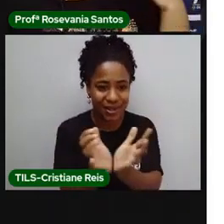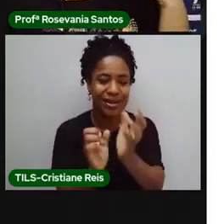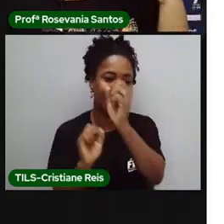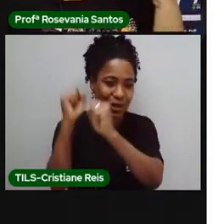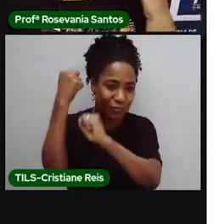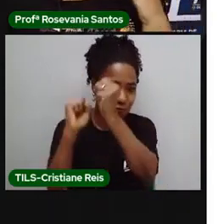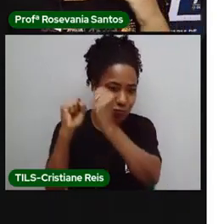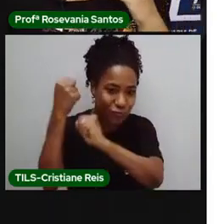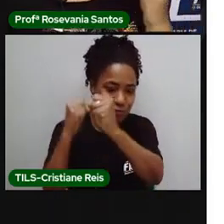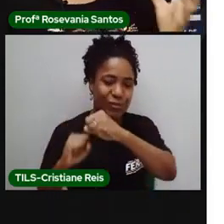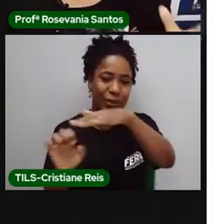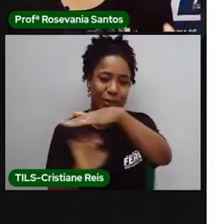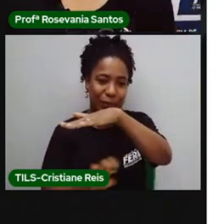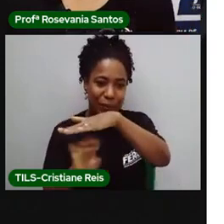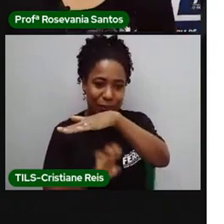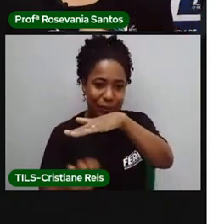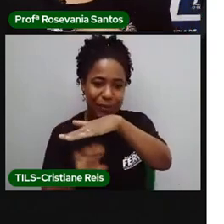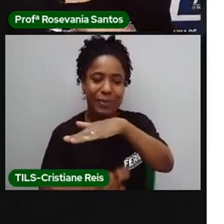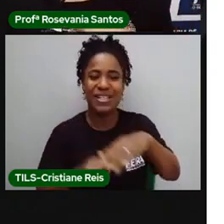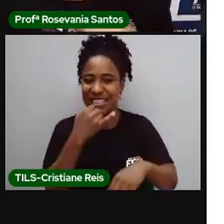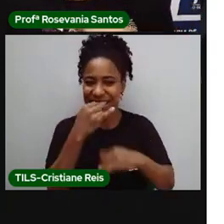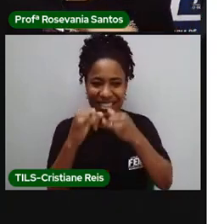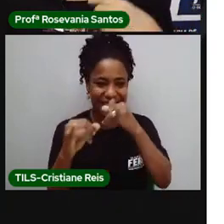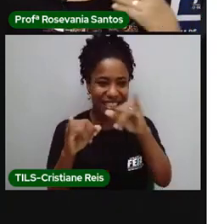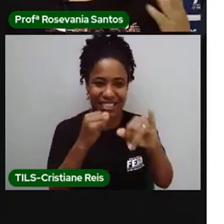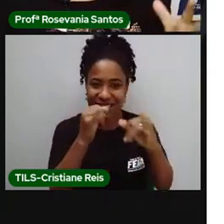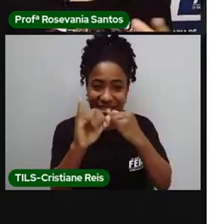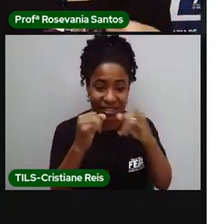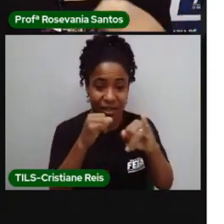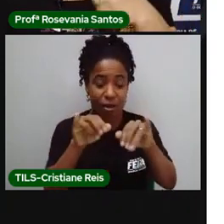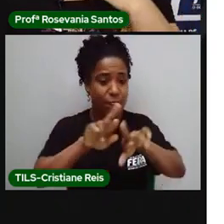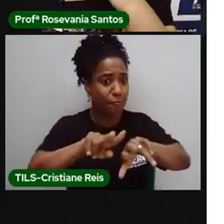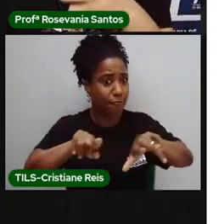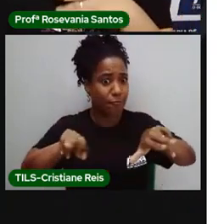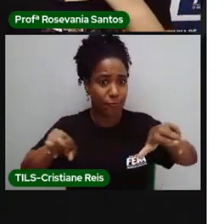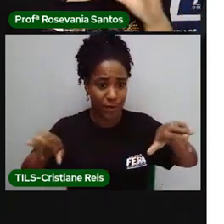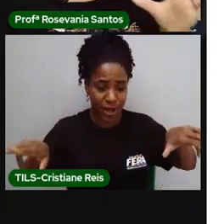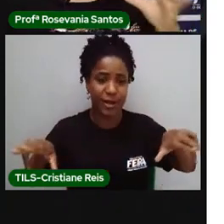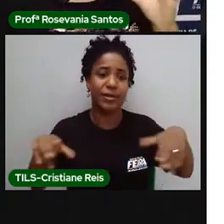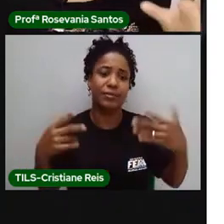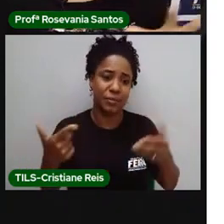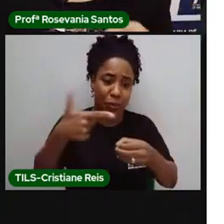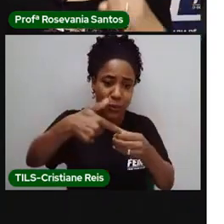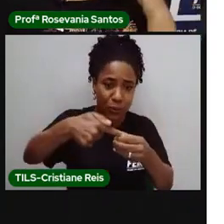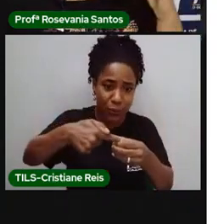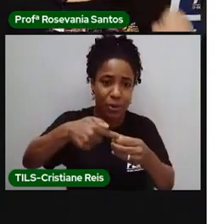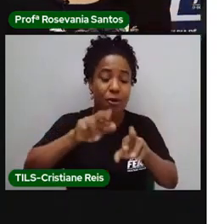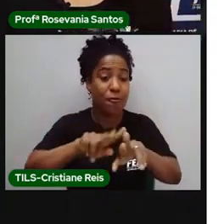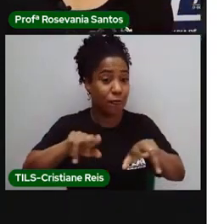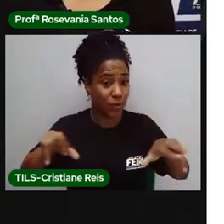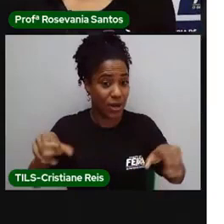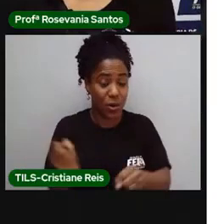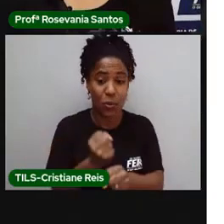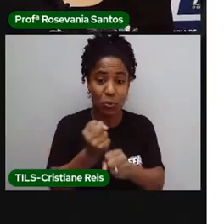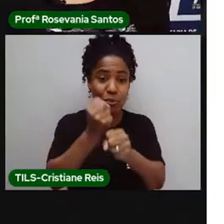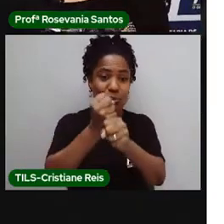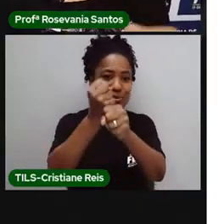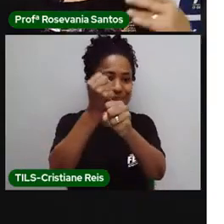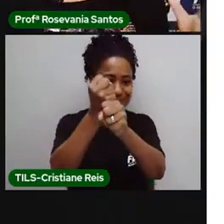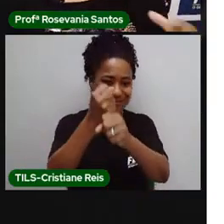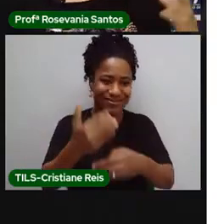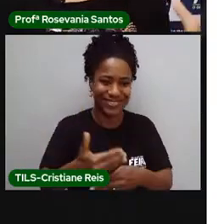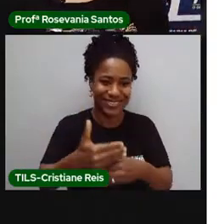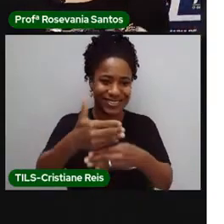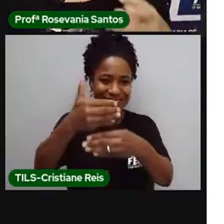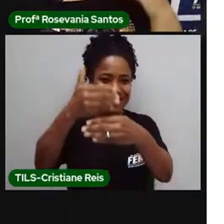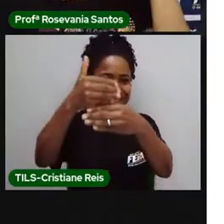fábricas, a geração de energia, né, seja eléctrica, seja ela petrolífera, não importa. A construção civil, né,